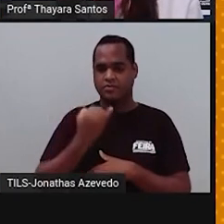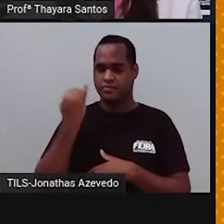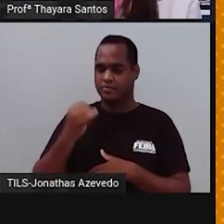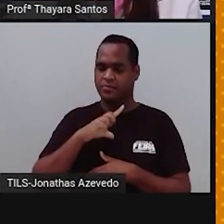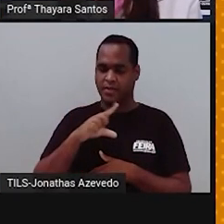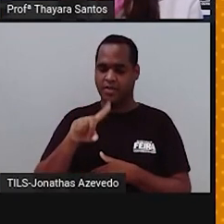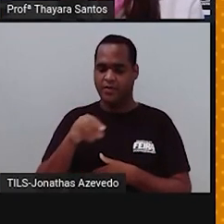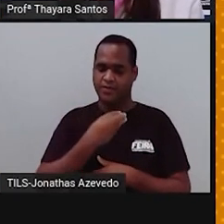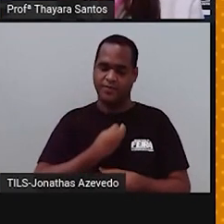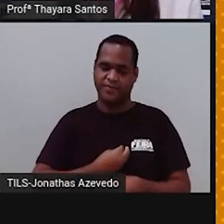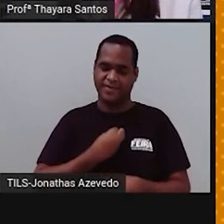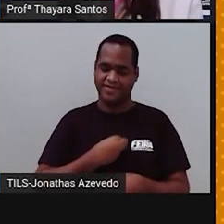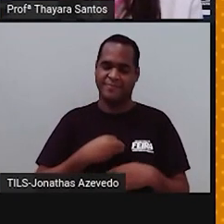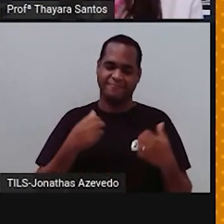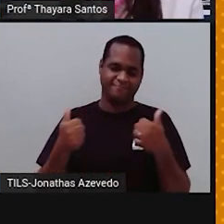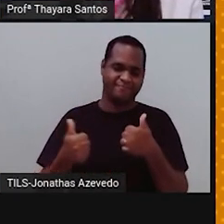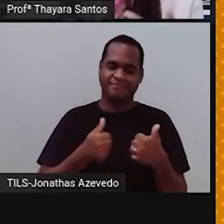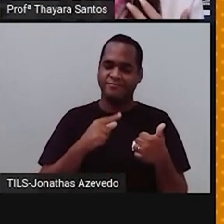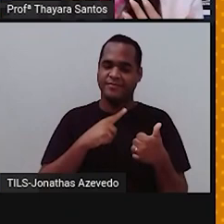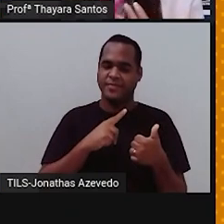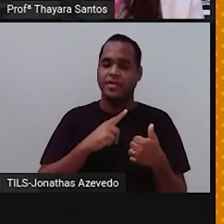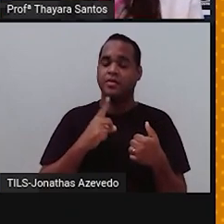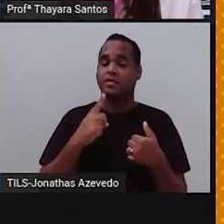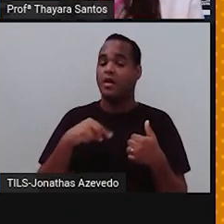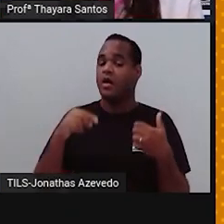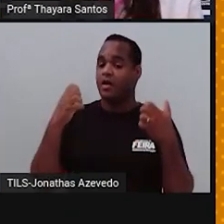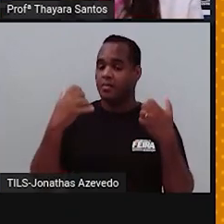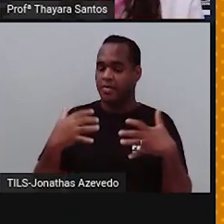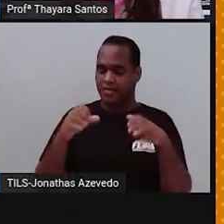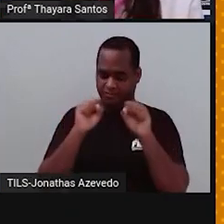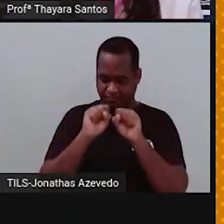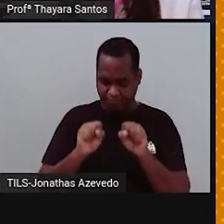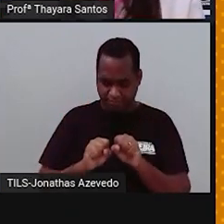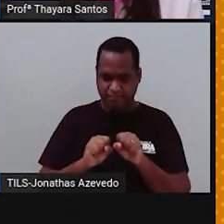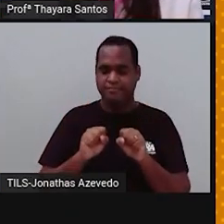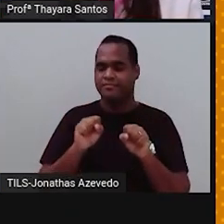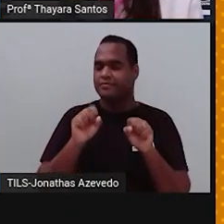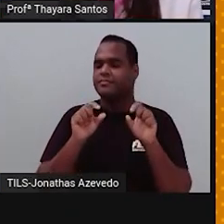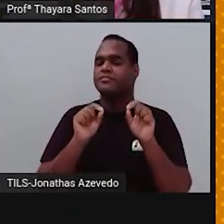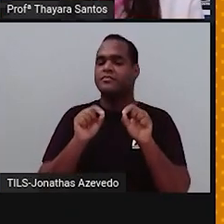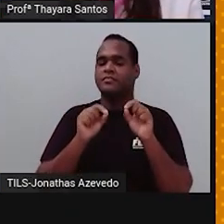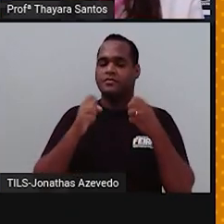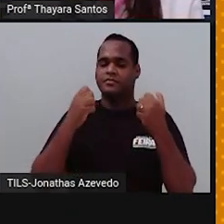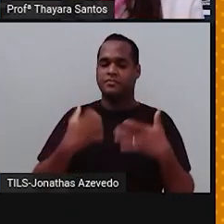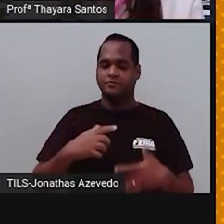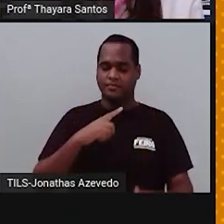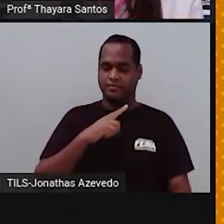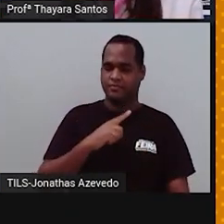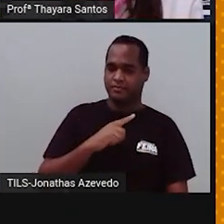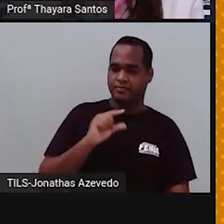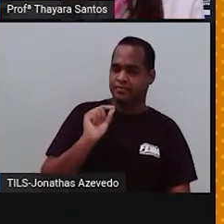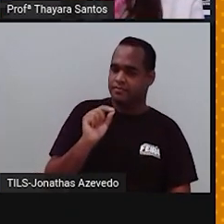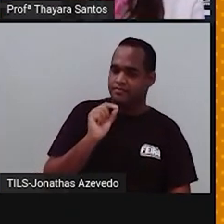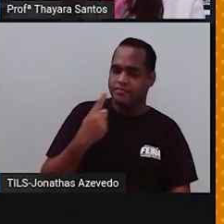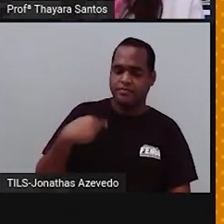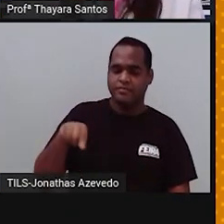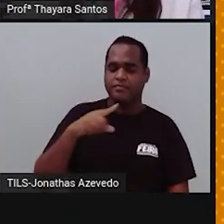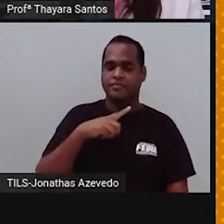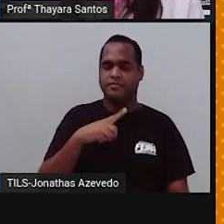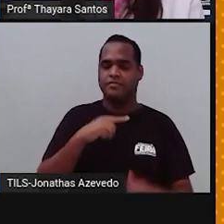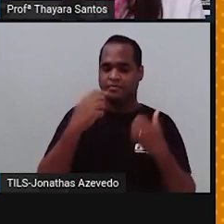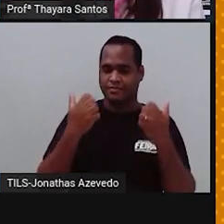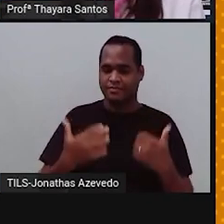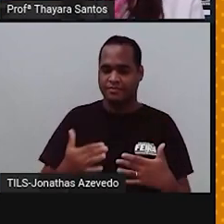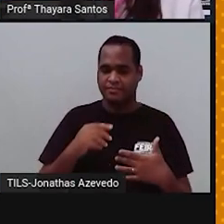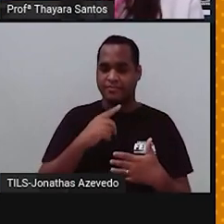nossa sobrevivência. É através desse sistema sensorial que a gente consegue perceber quando a gente está em uma situação de